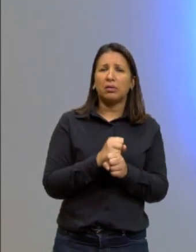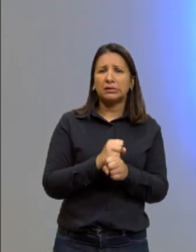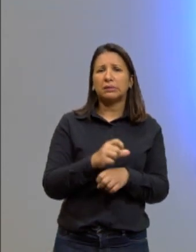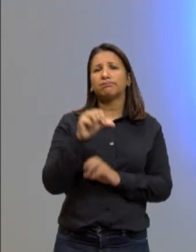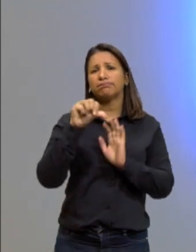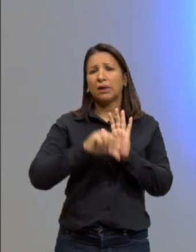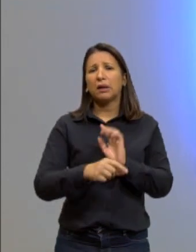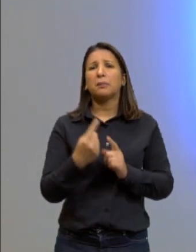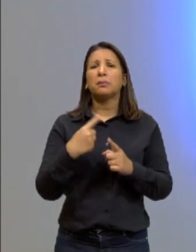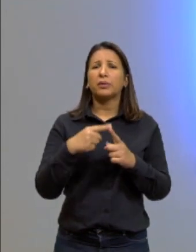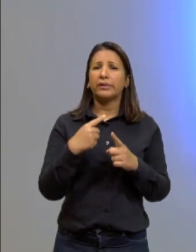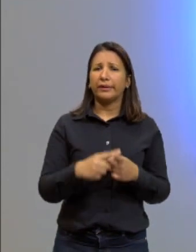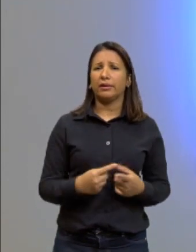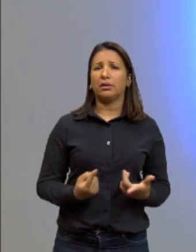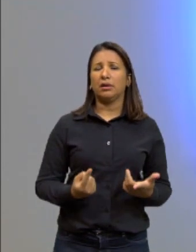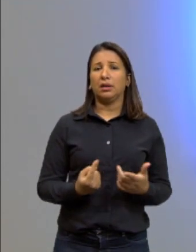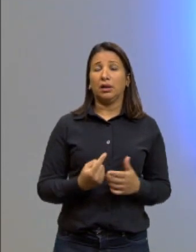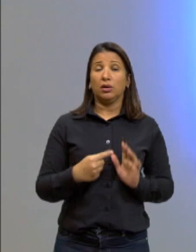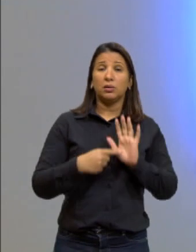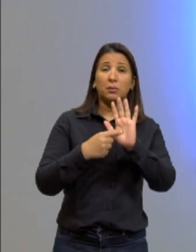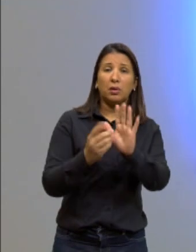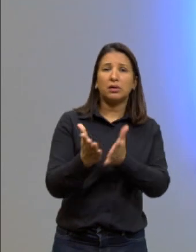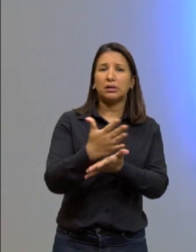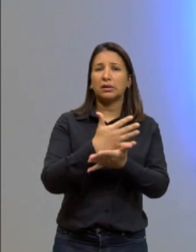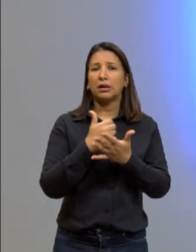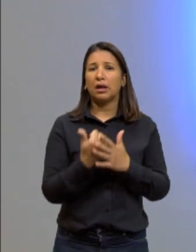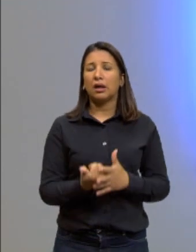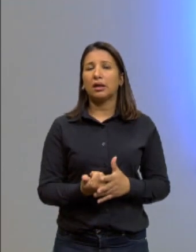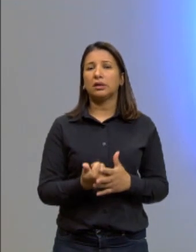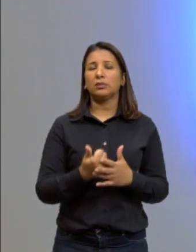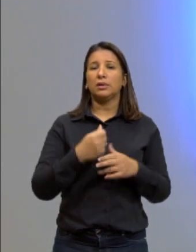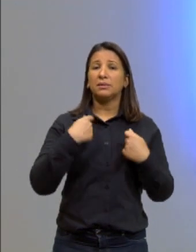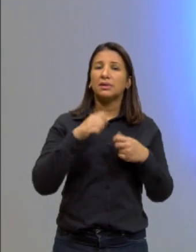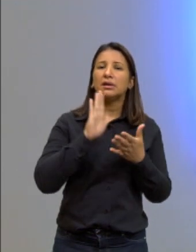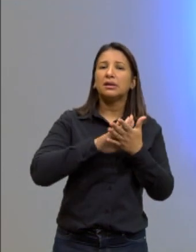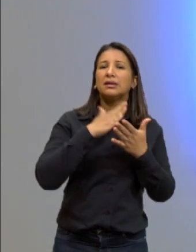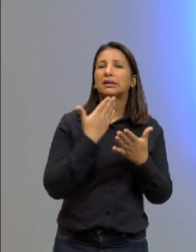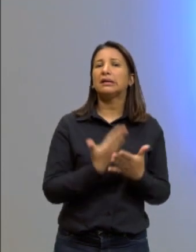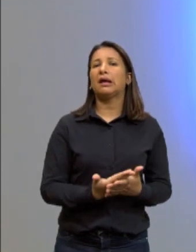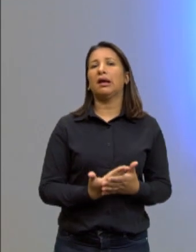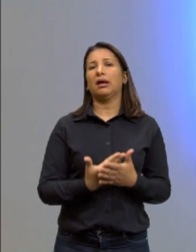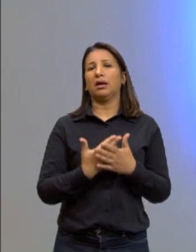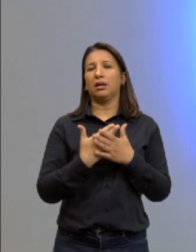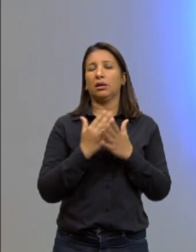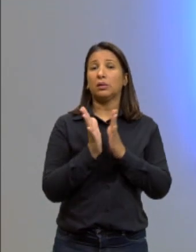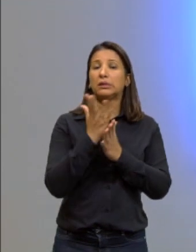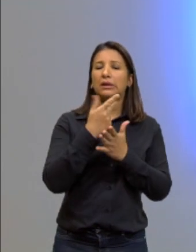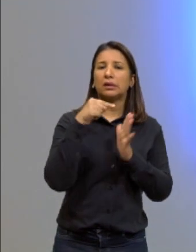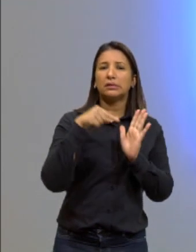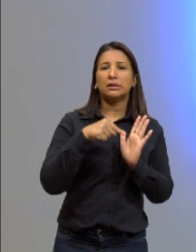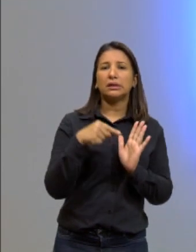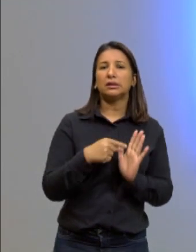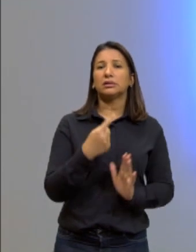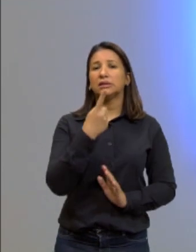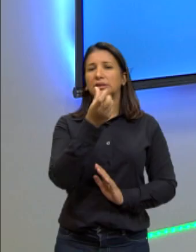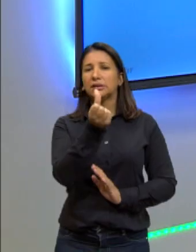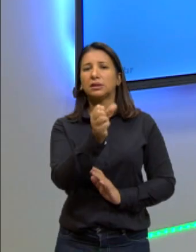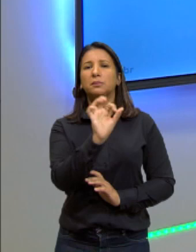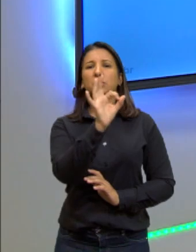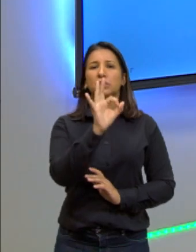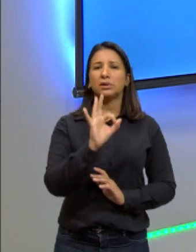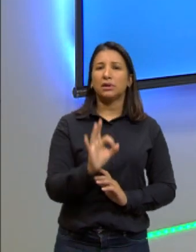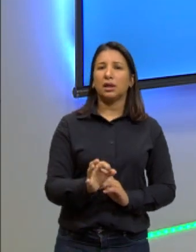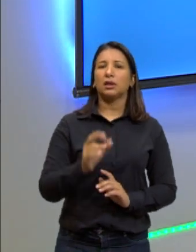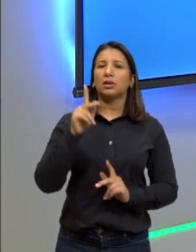por quê? Porque quando ela traz esse dado aqui, é hora dela interpretar esse dado. O que esse dado, que 16%